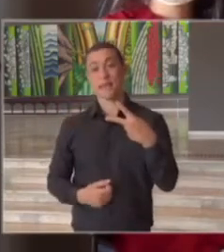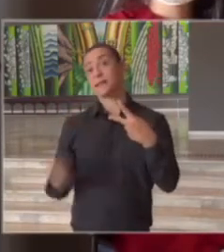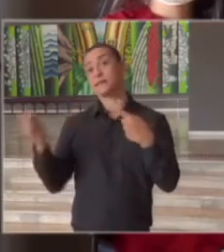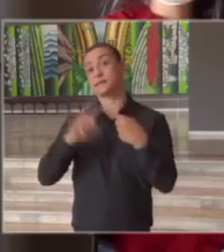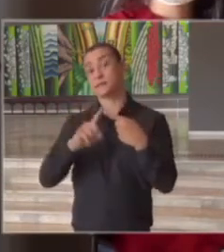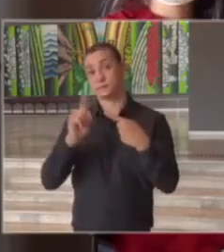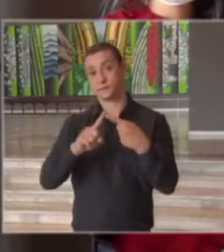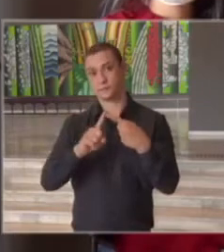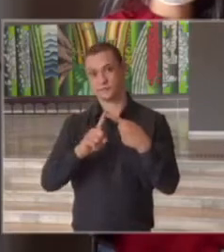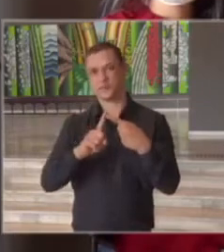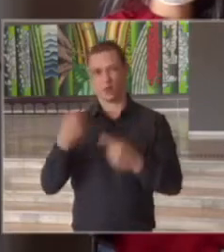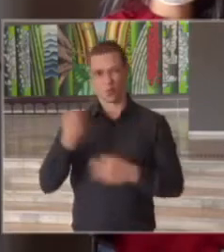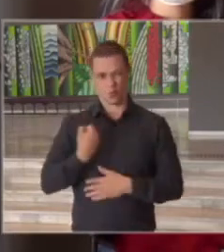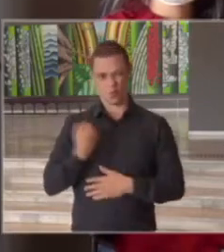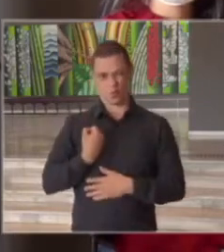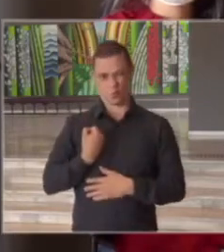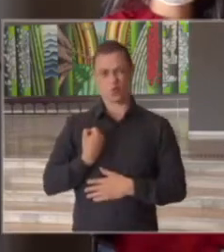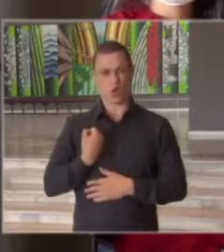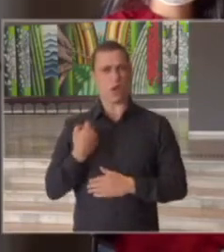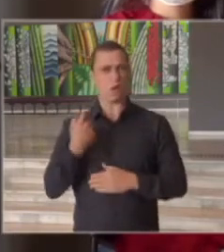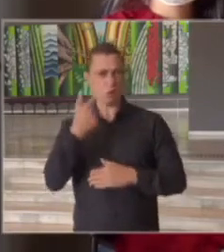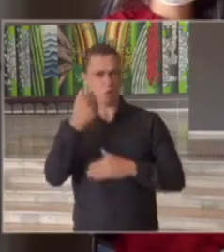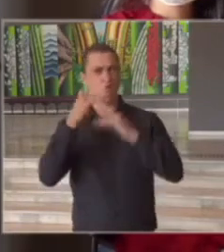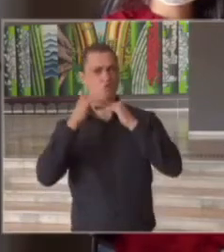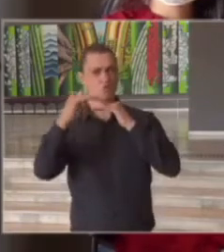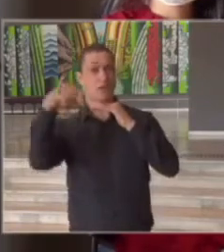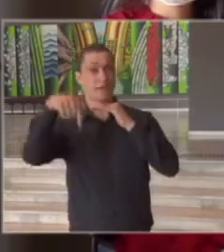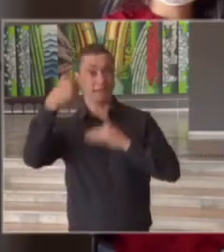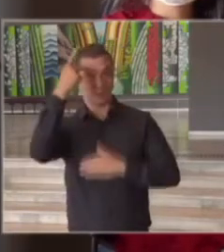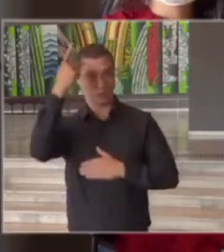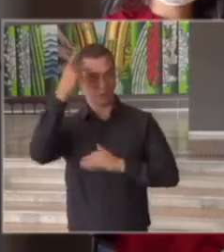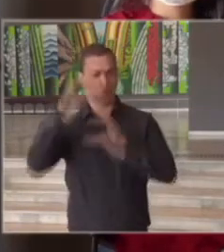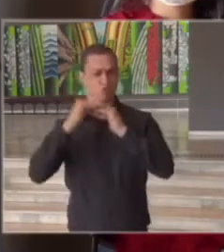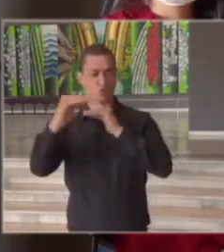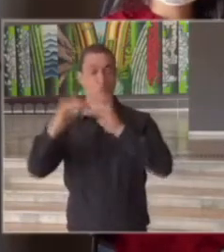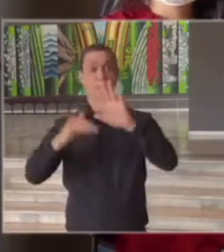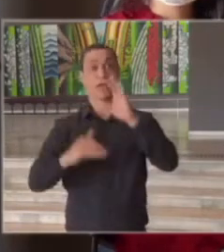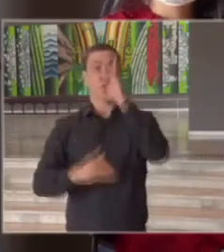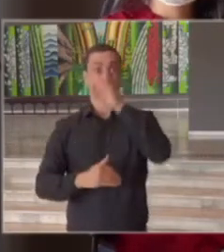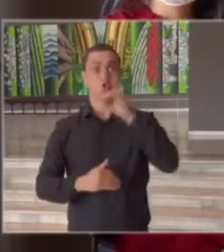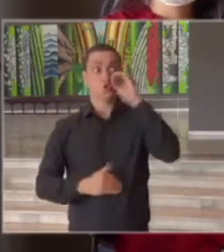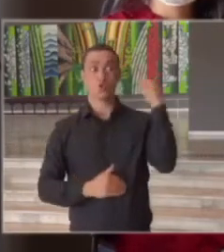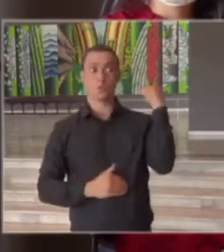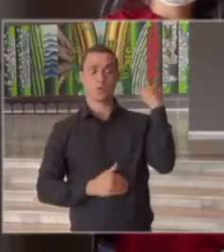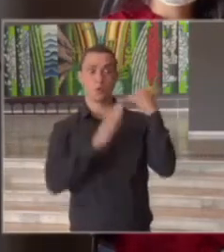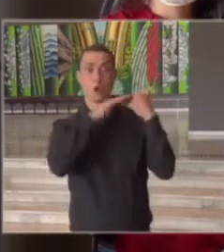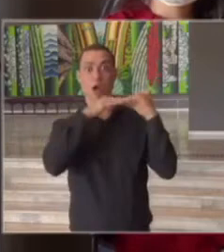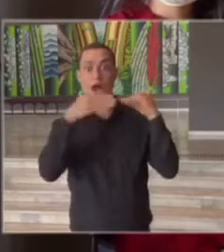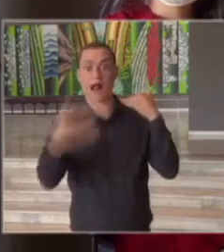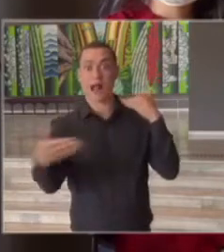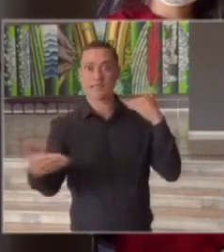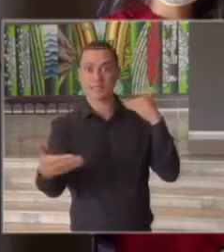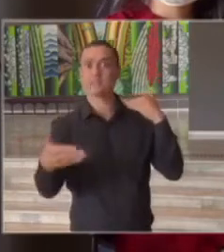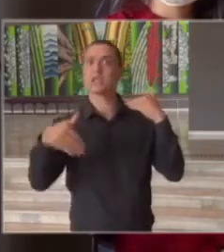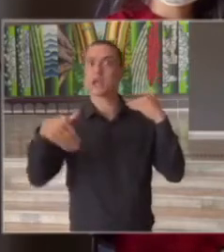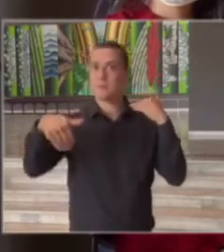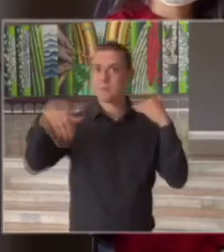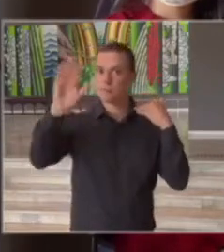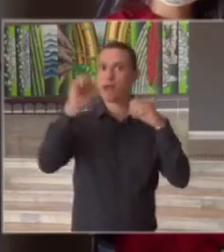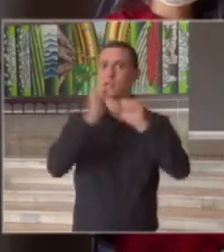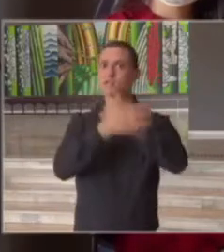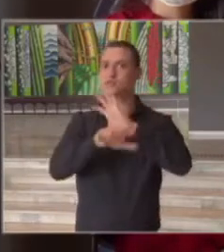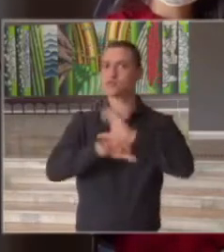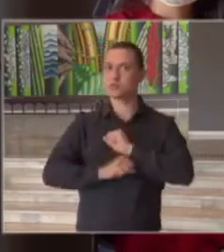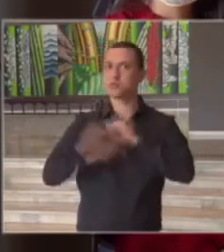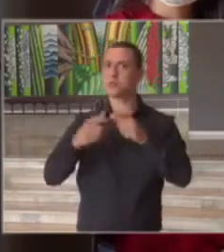ainda que os números se mostrem mais estáveis em São Paulo a gente tem percebido de domingo para cá um certo um aumento no número de casos